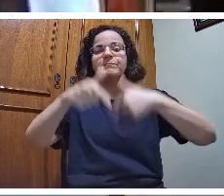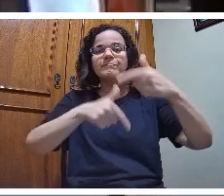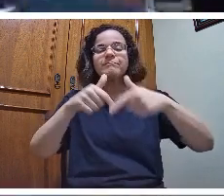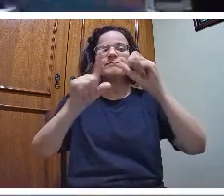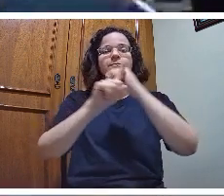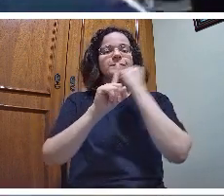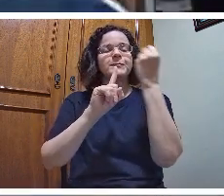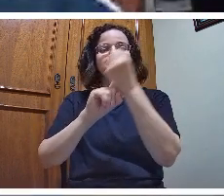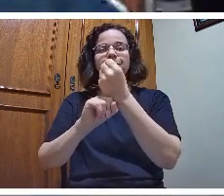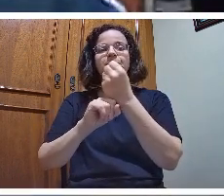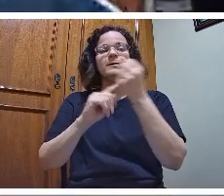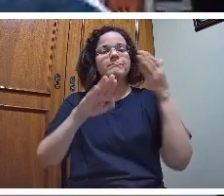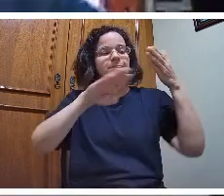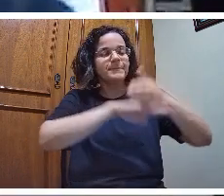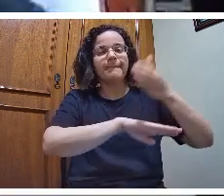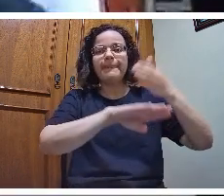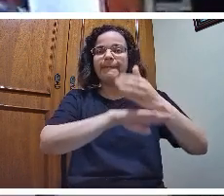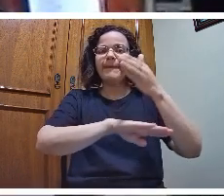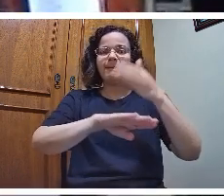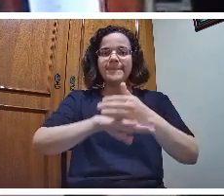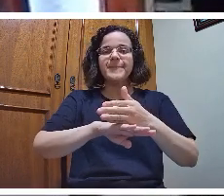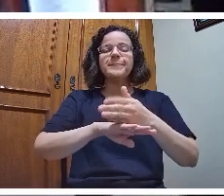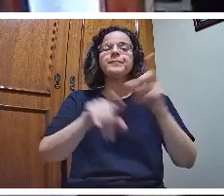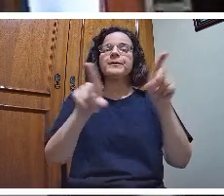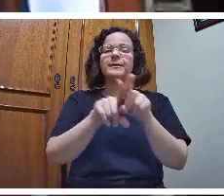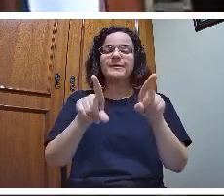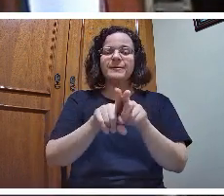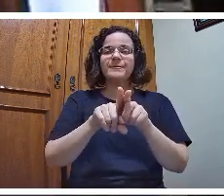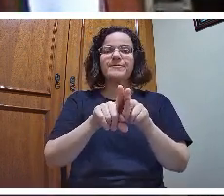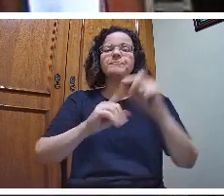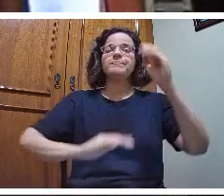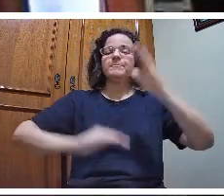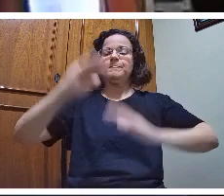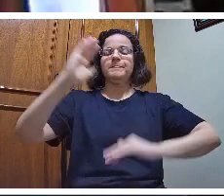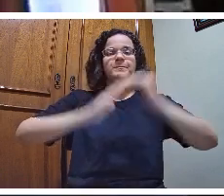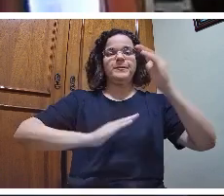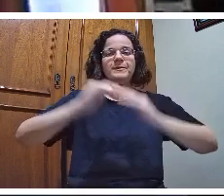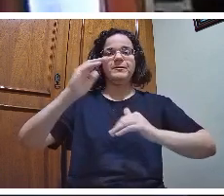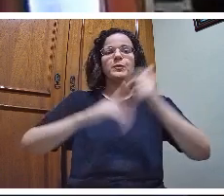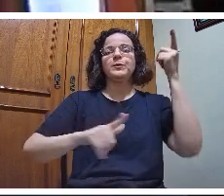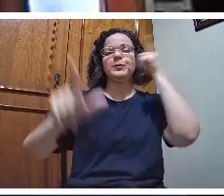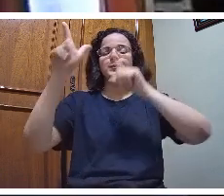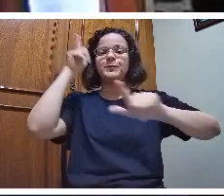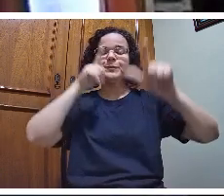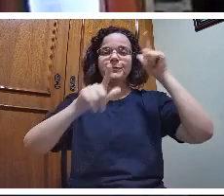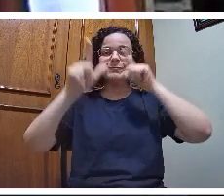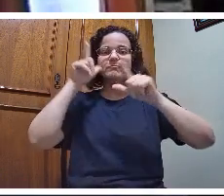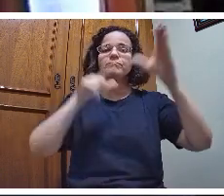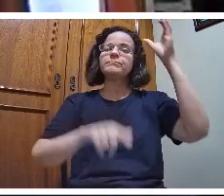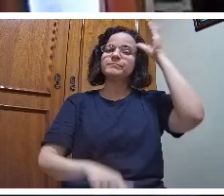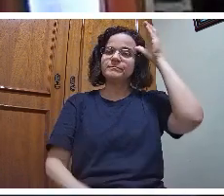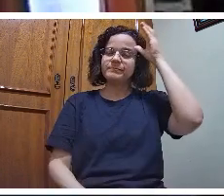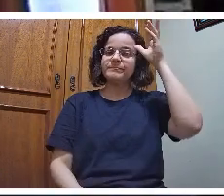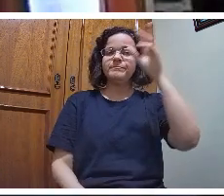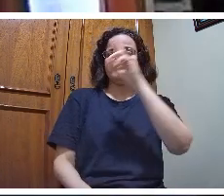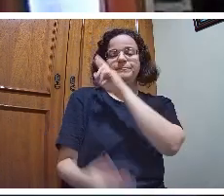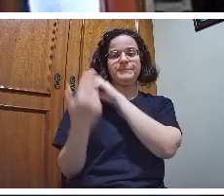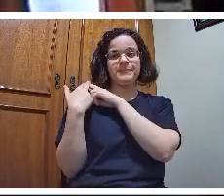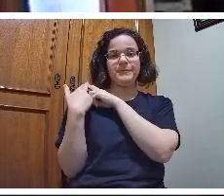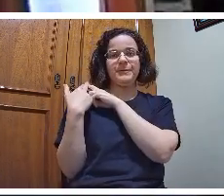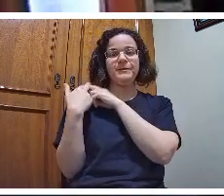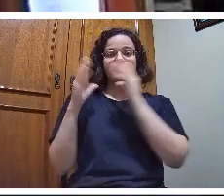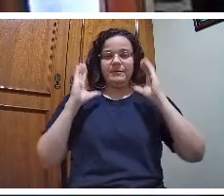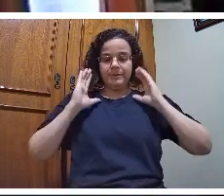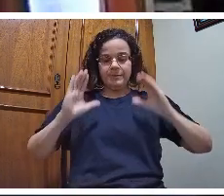participação, um instrumento de ser um profissional capaz, consciente, responsável e o cidadão assim.